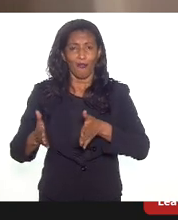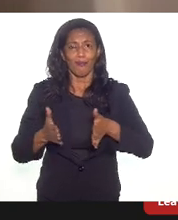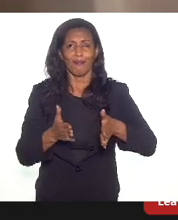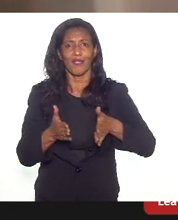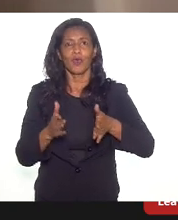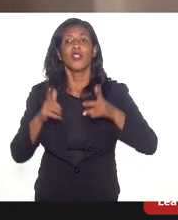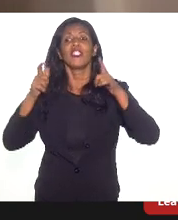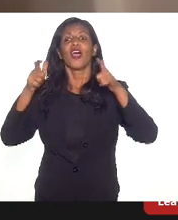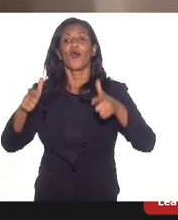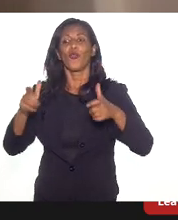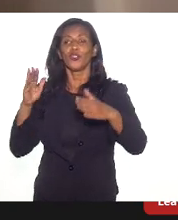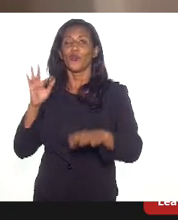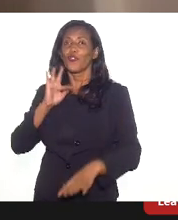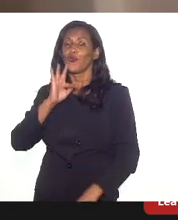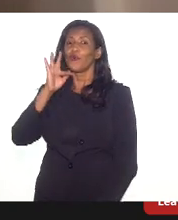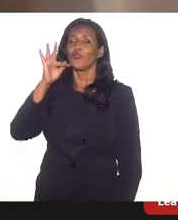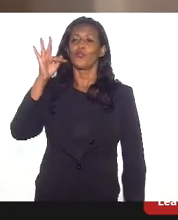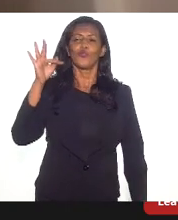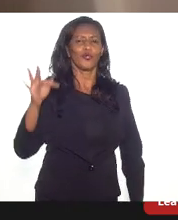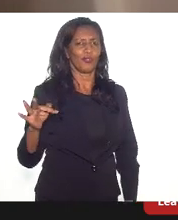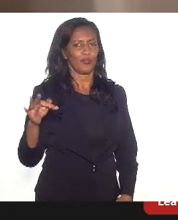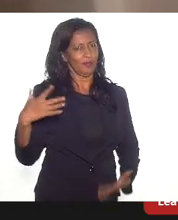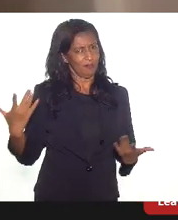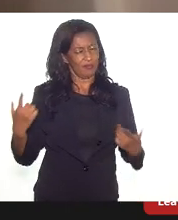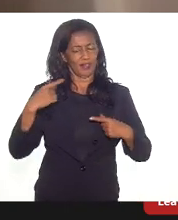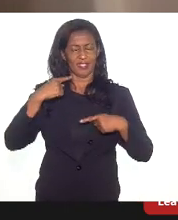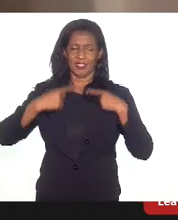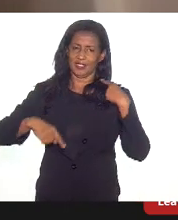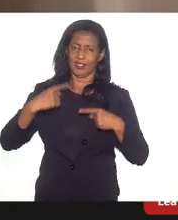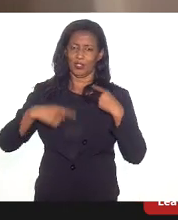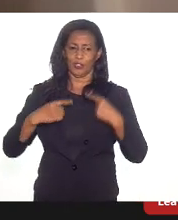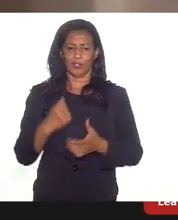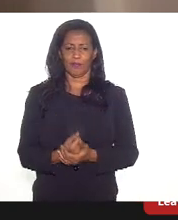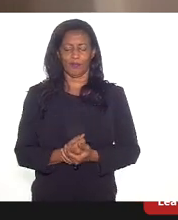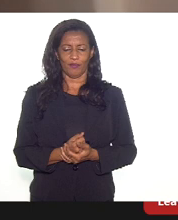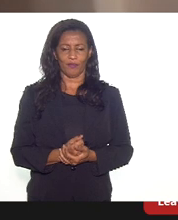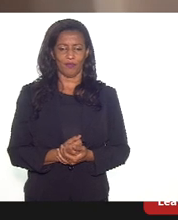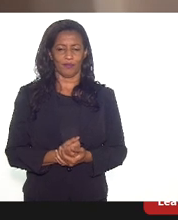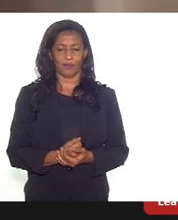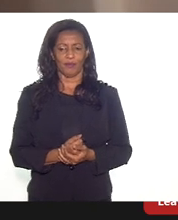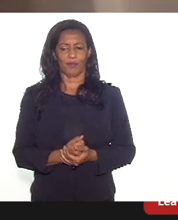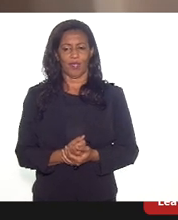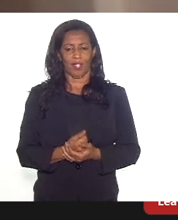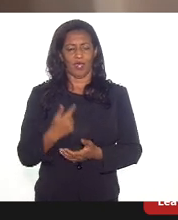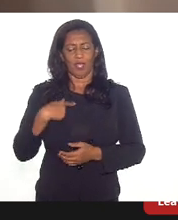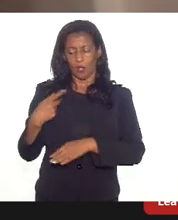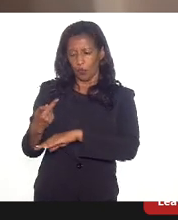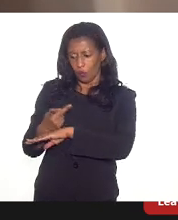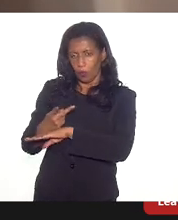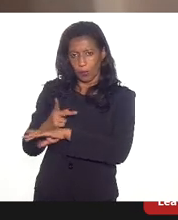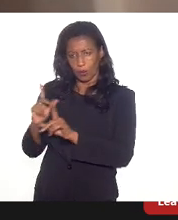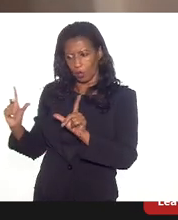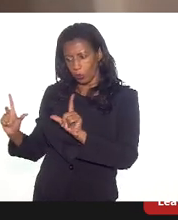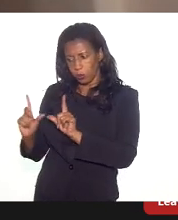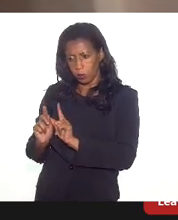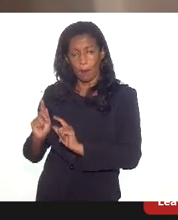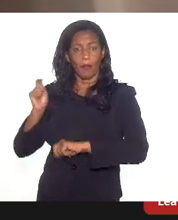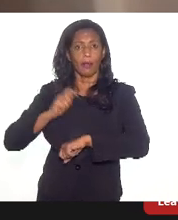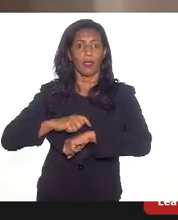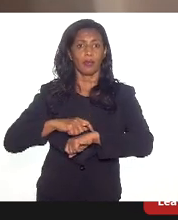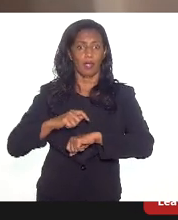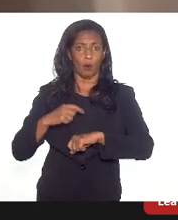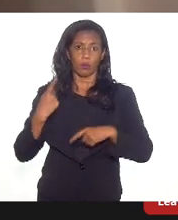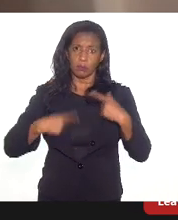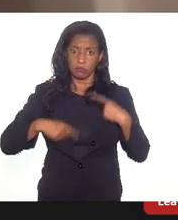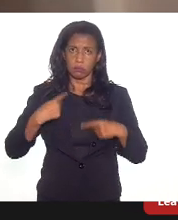A ideia é um pouco estar fazendo essa discussão aí com vocês, eu vou procurar ser sucinto para a gente ter tempo também de discussão, quem tiver